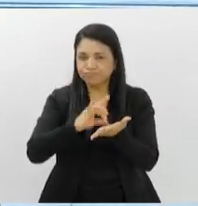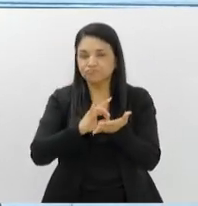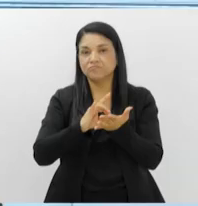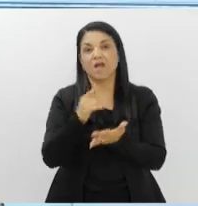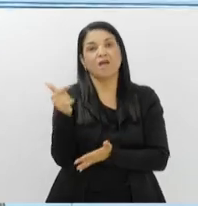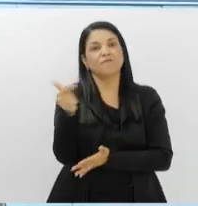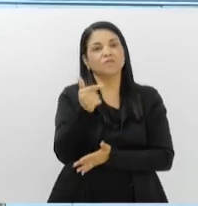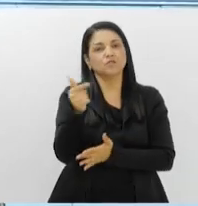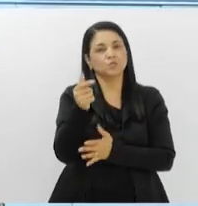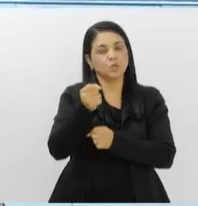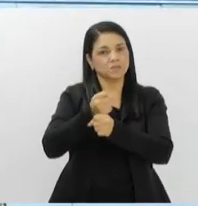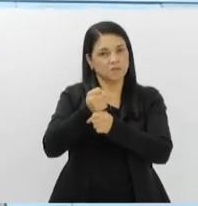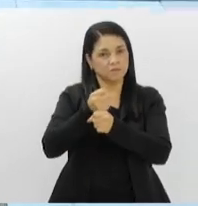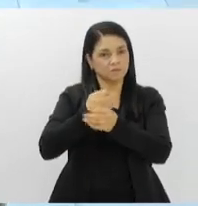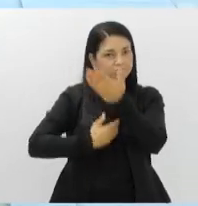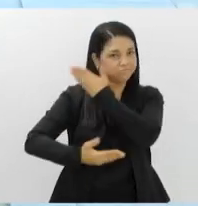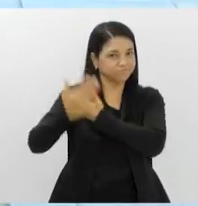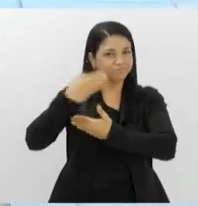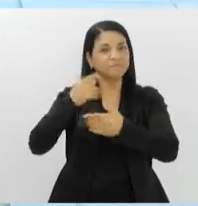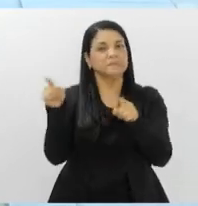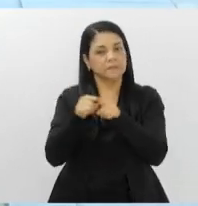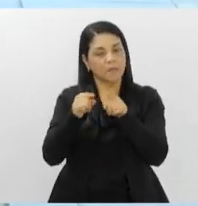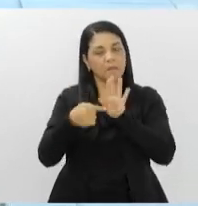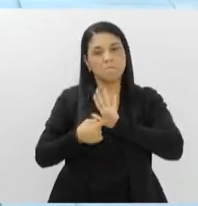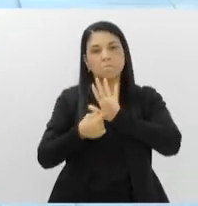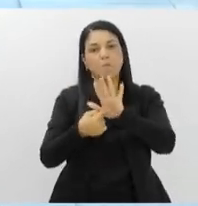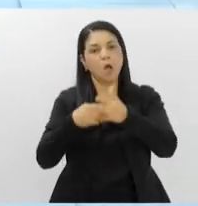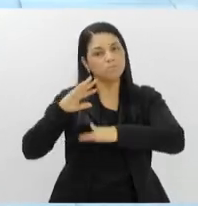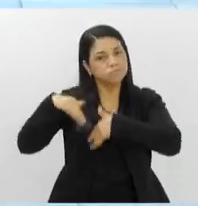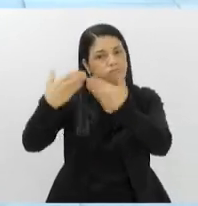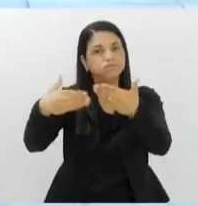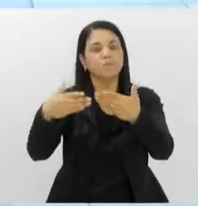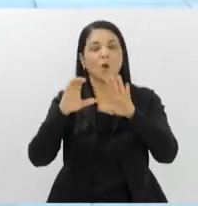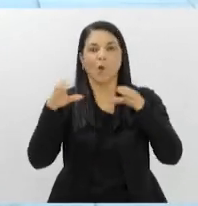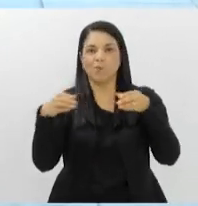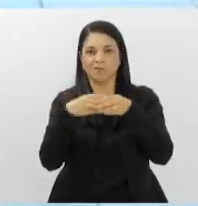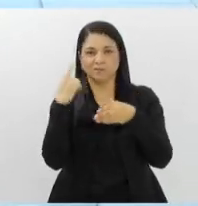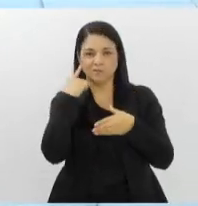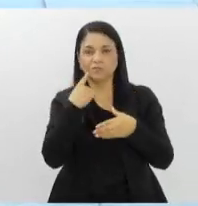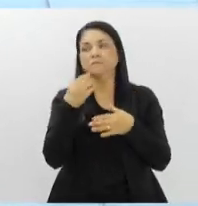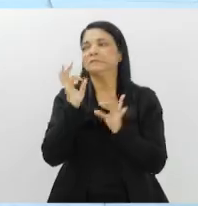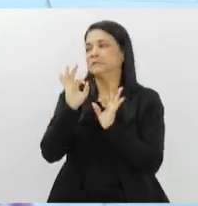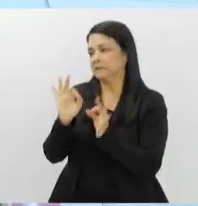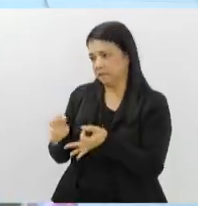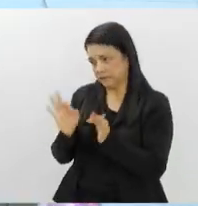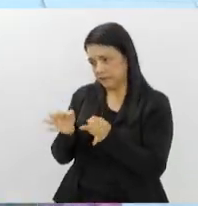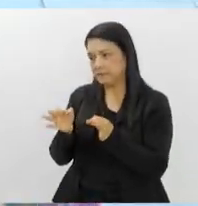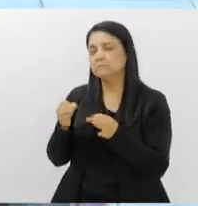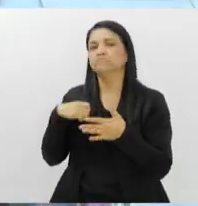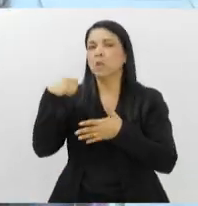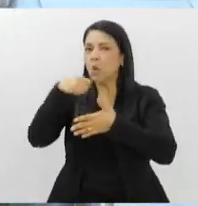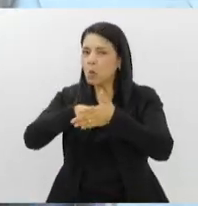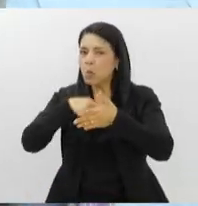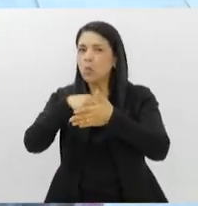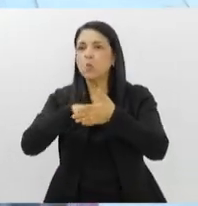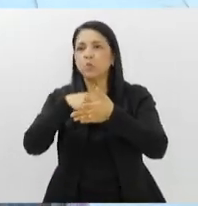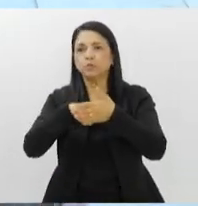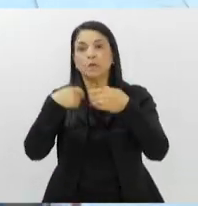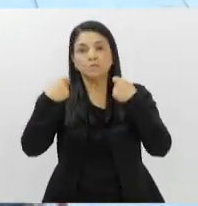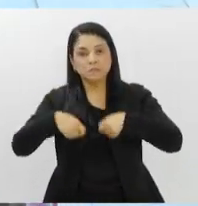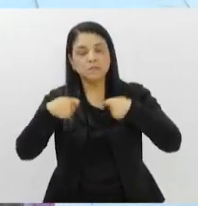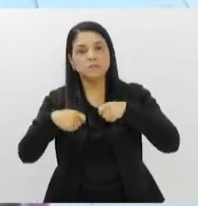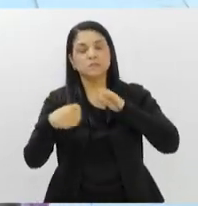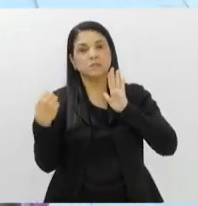anos. Isso representou um avanço também para a comunidade surda? Ah, com certeza. Foi uma luta e é preciso